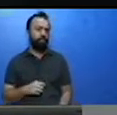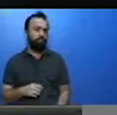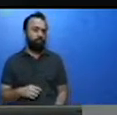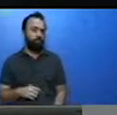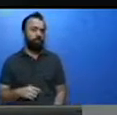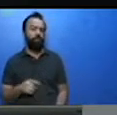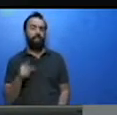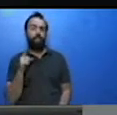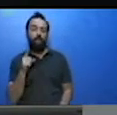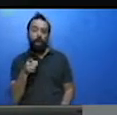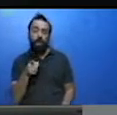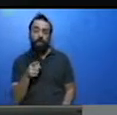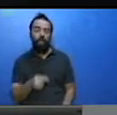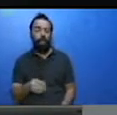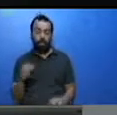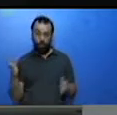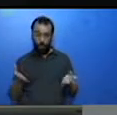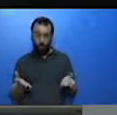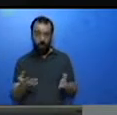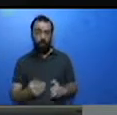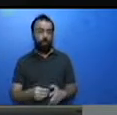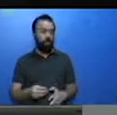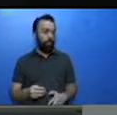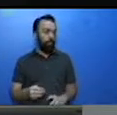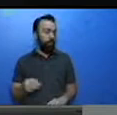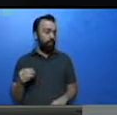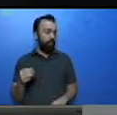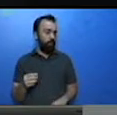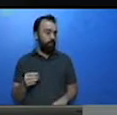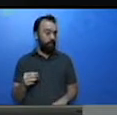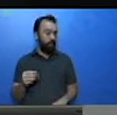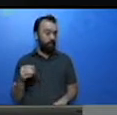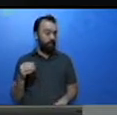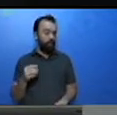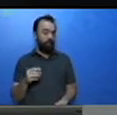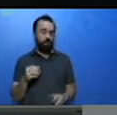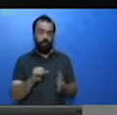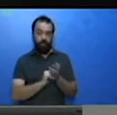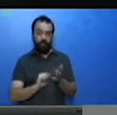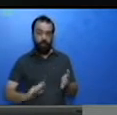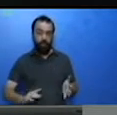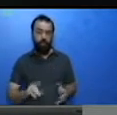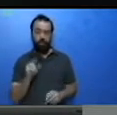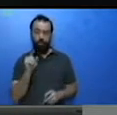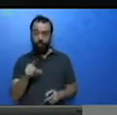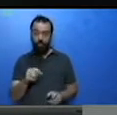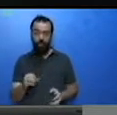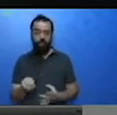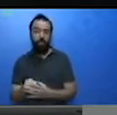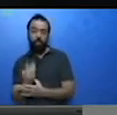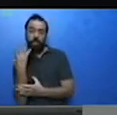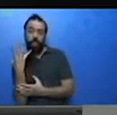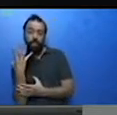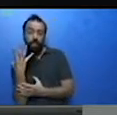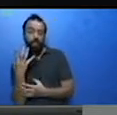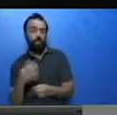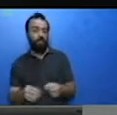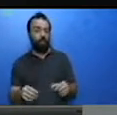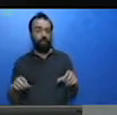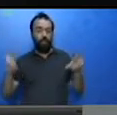Irapuru ou ao surgimento desse pássaro. Vamos deixar aqui duas opções,